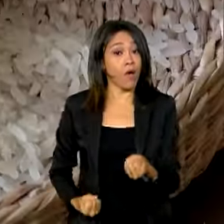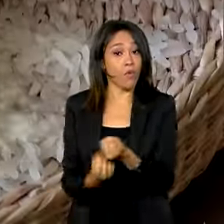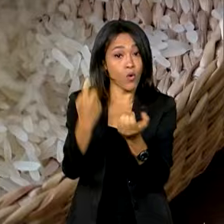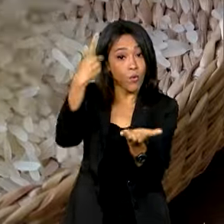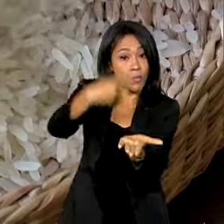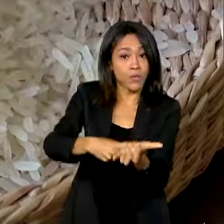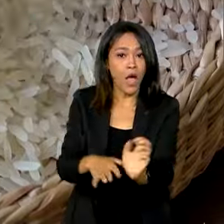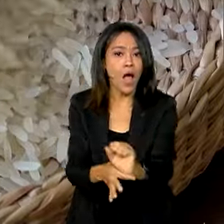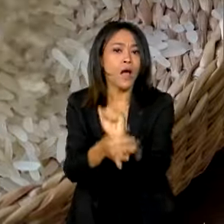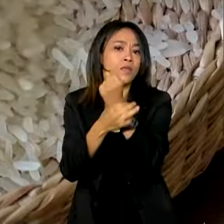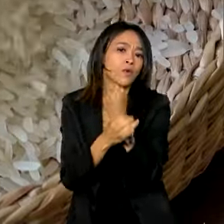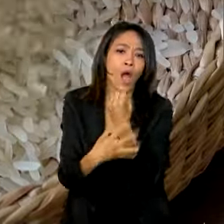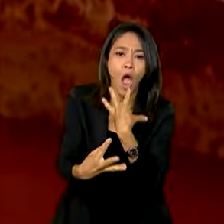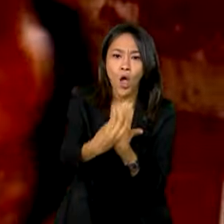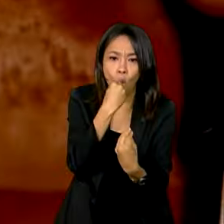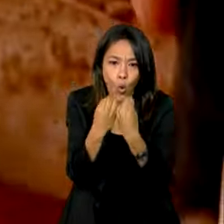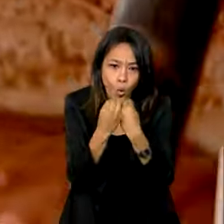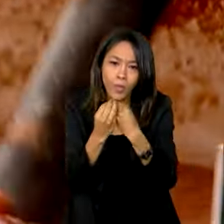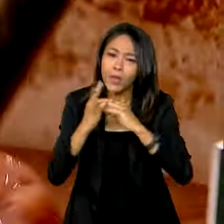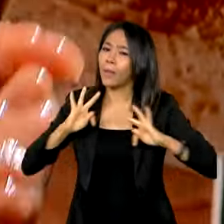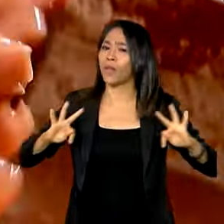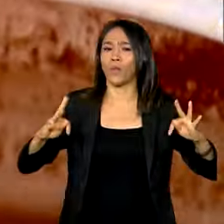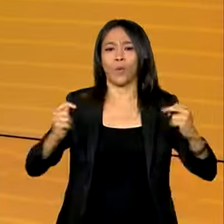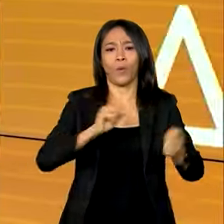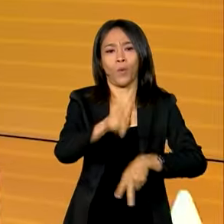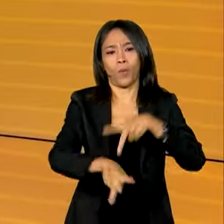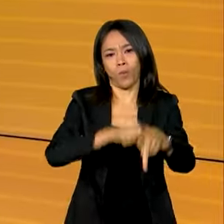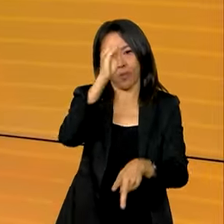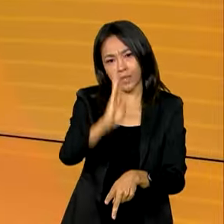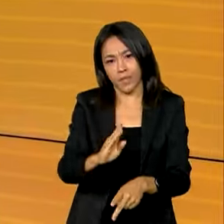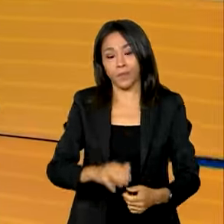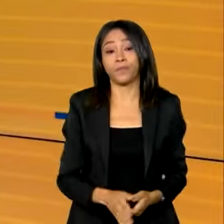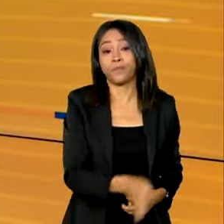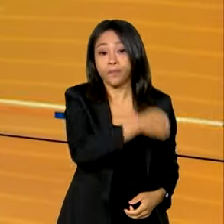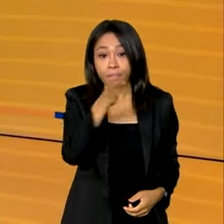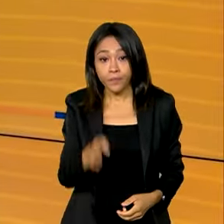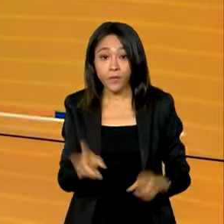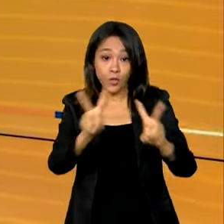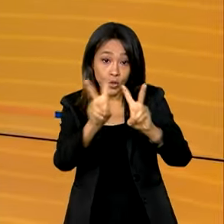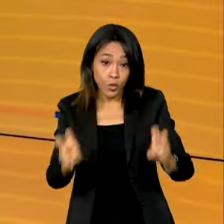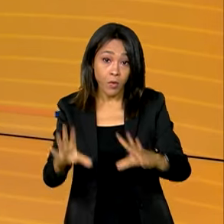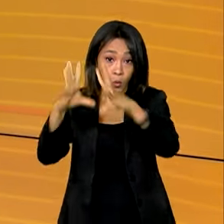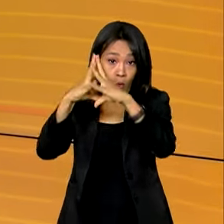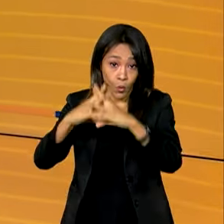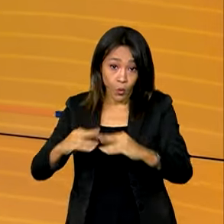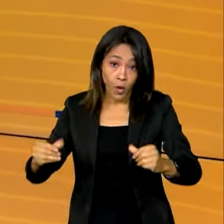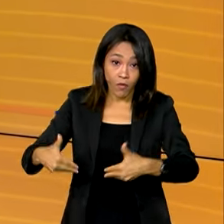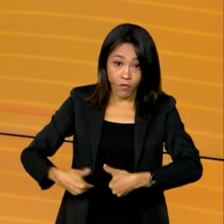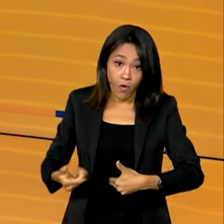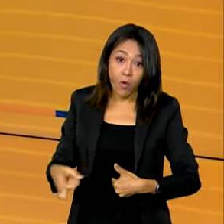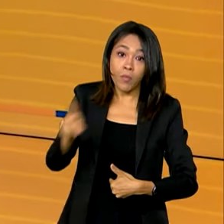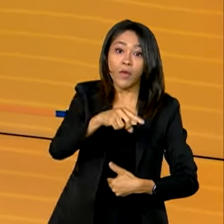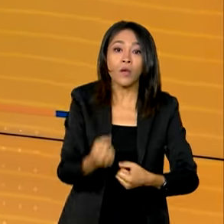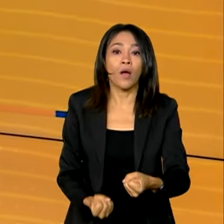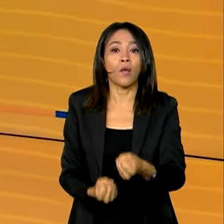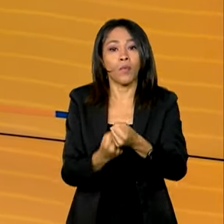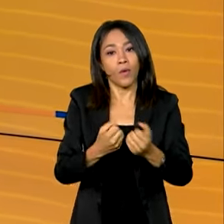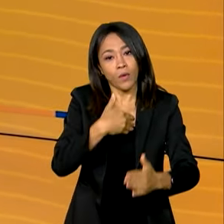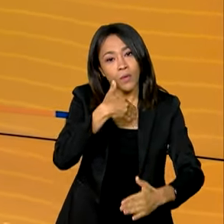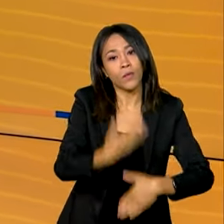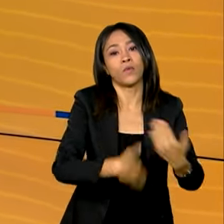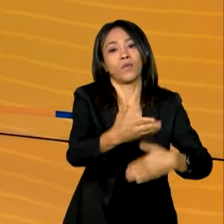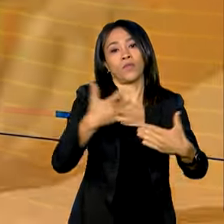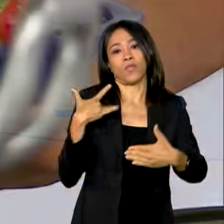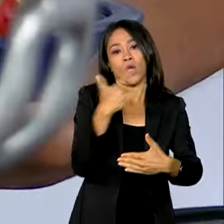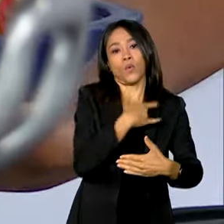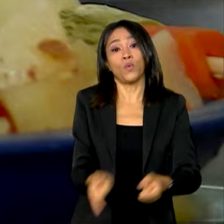garantir comida no prato de todos os brasileiros. Combate à fome, promoção da saúde e da sustentabilidade.